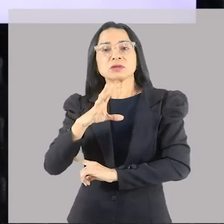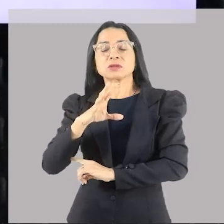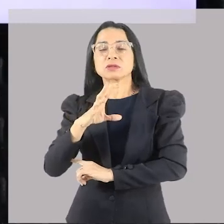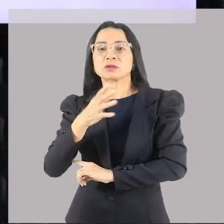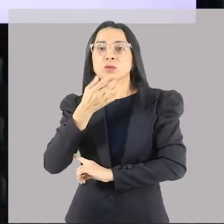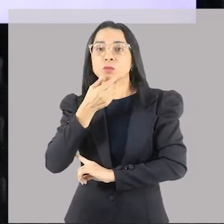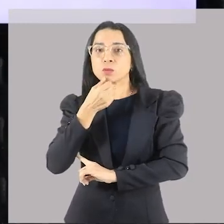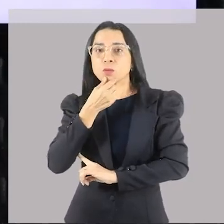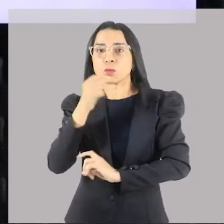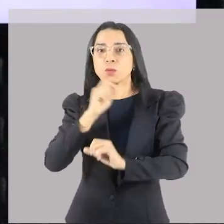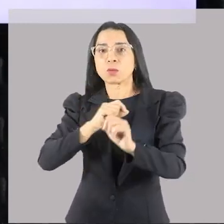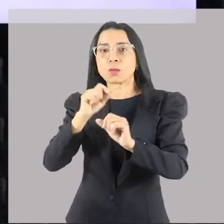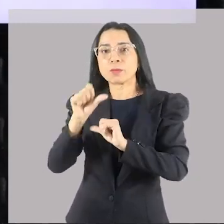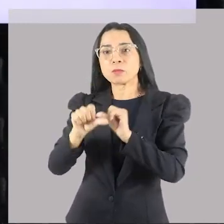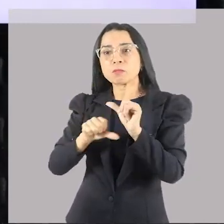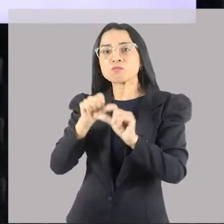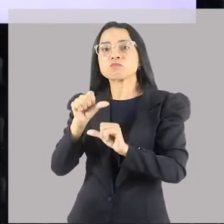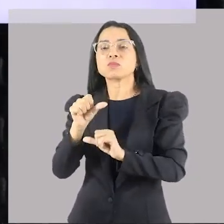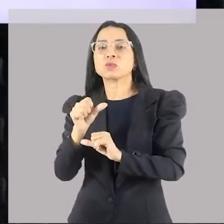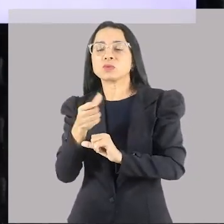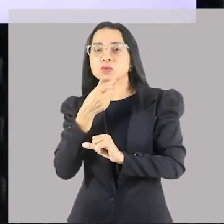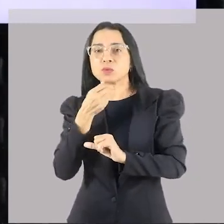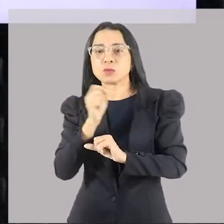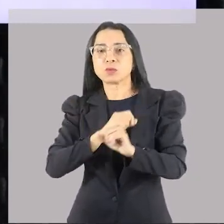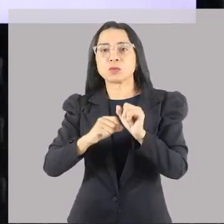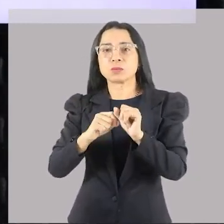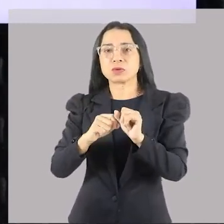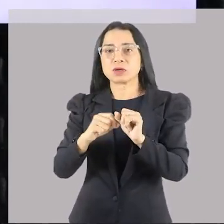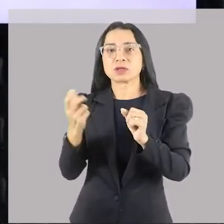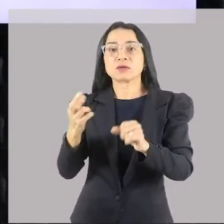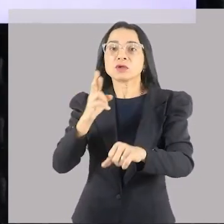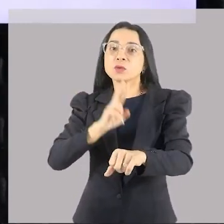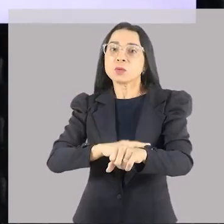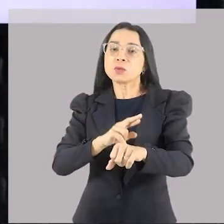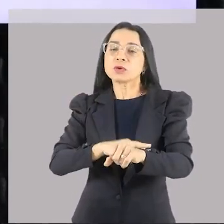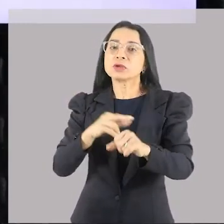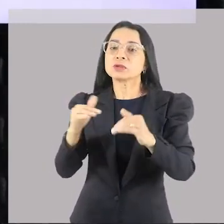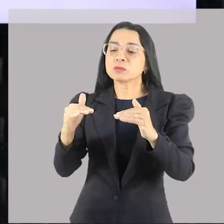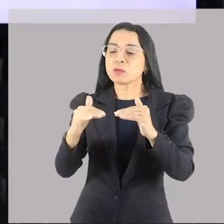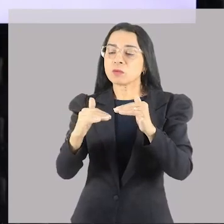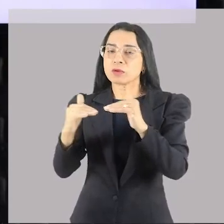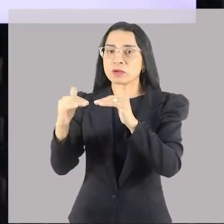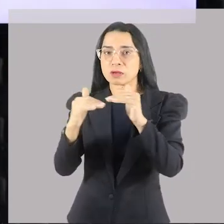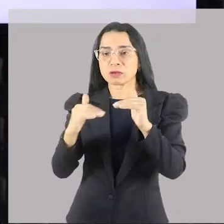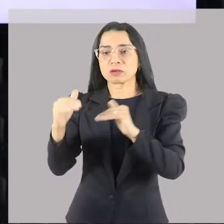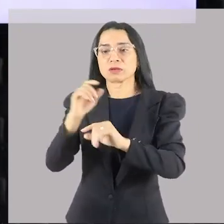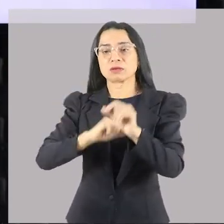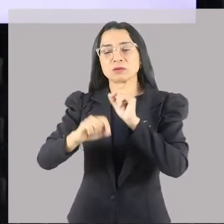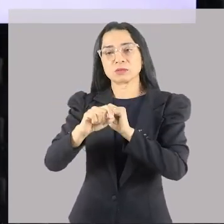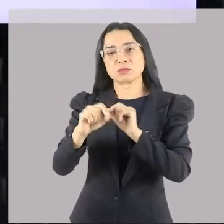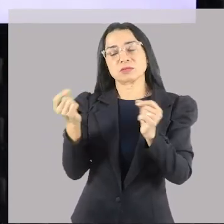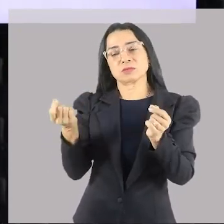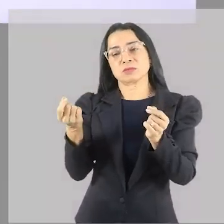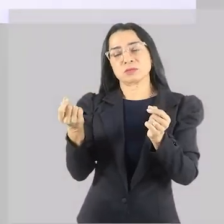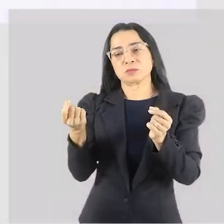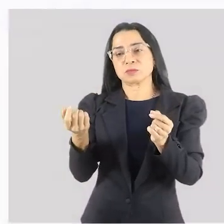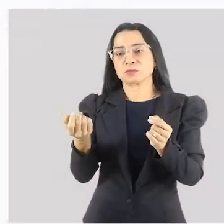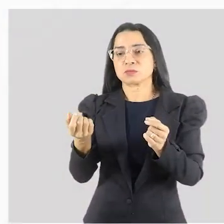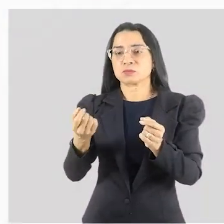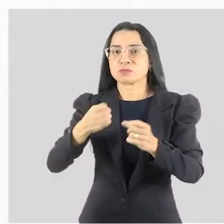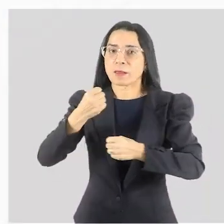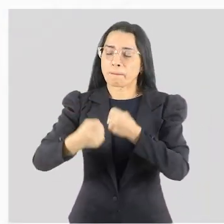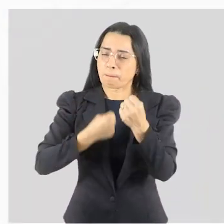democracia, através de um ritmo, de um equilíbrio e, principalmente, esse valor harmônico, que, no caso, seria beleza. A